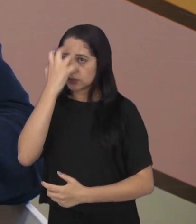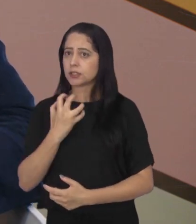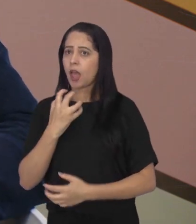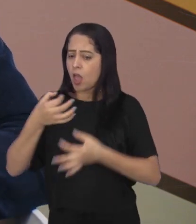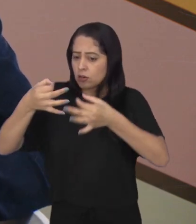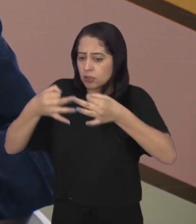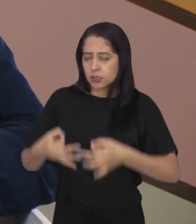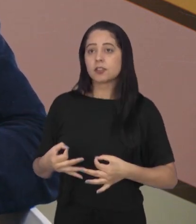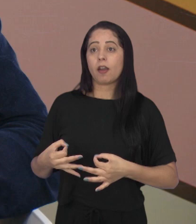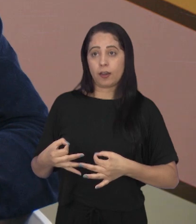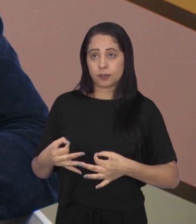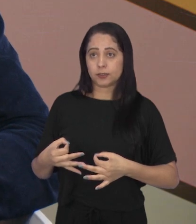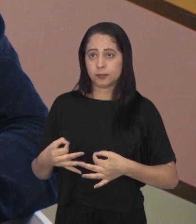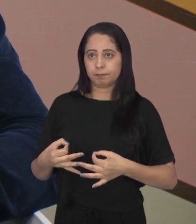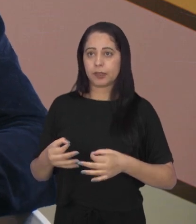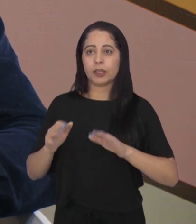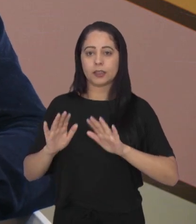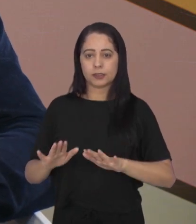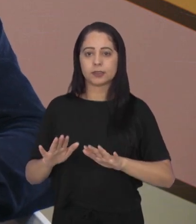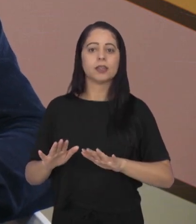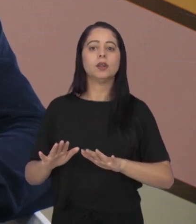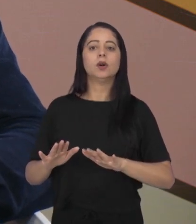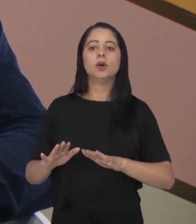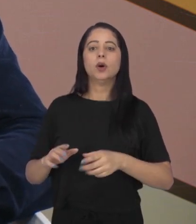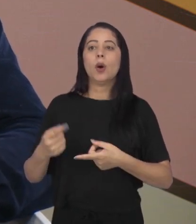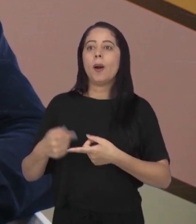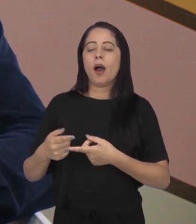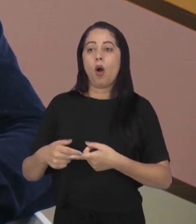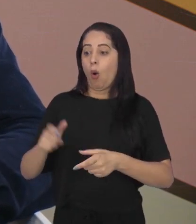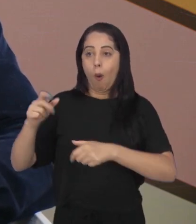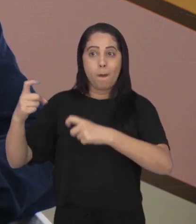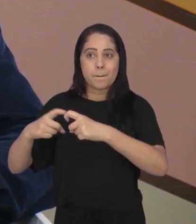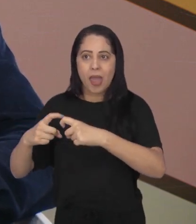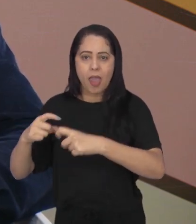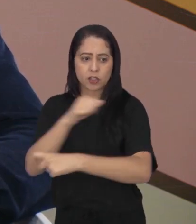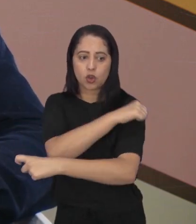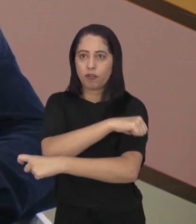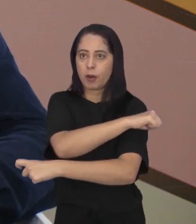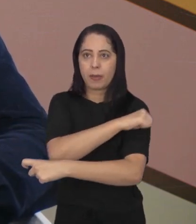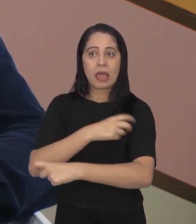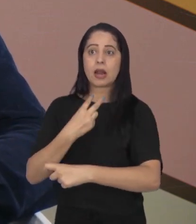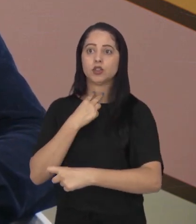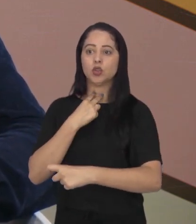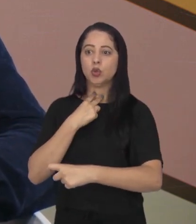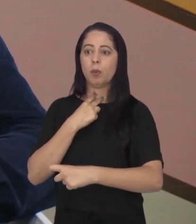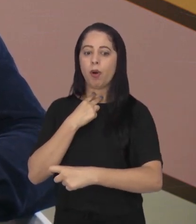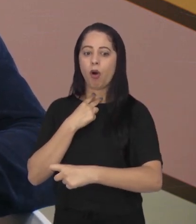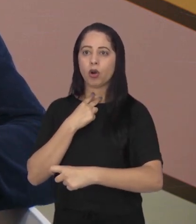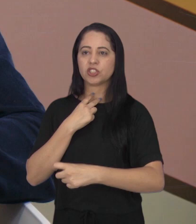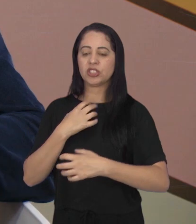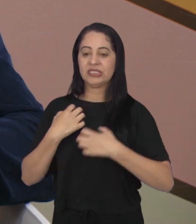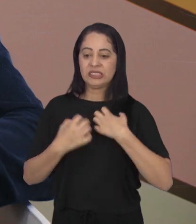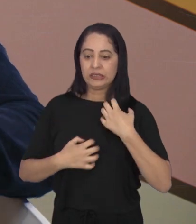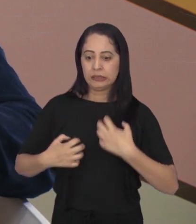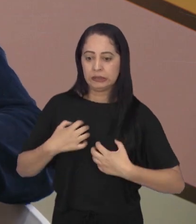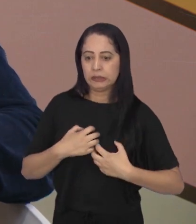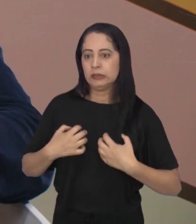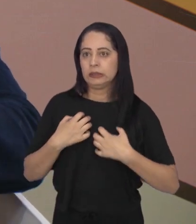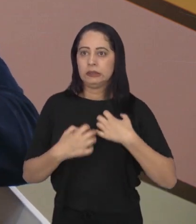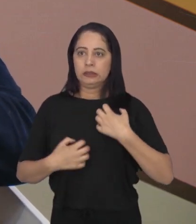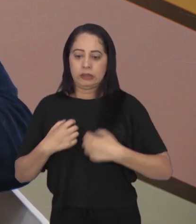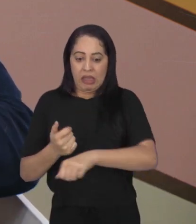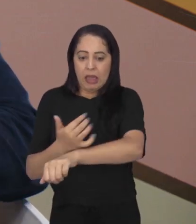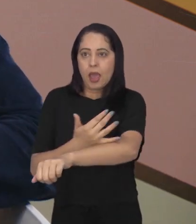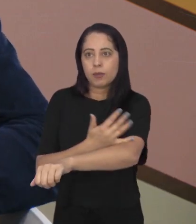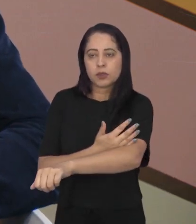forma bem feita, sem ser atravessado por emoções ou sentimentos que ele está tendo na hora. Então ele precisa, entre